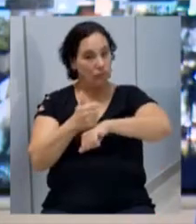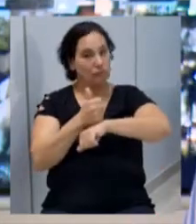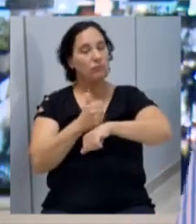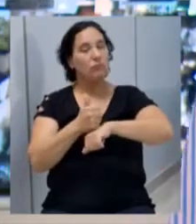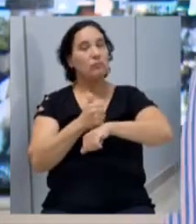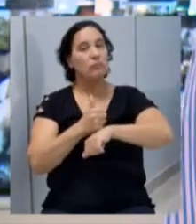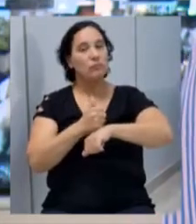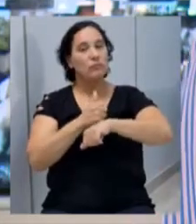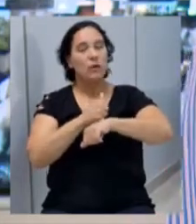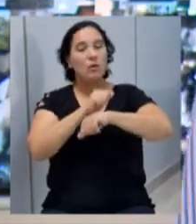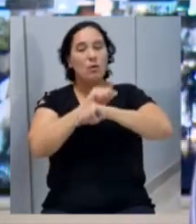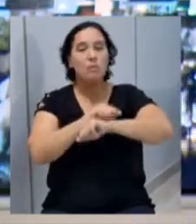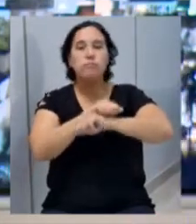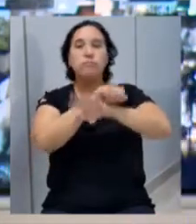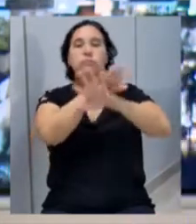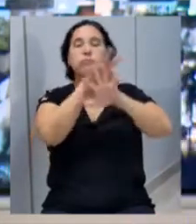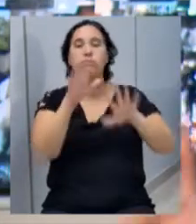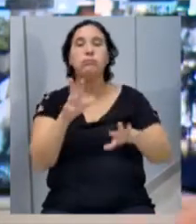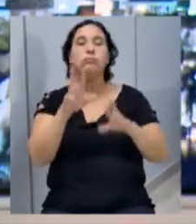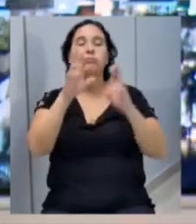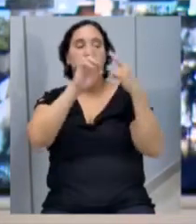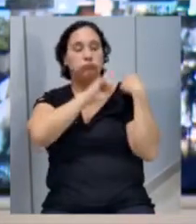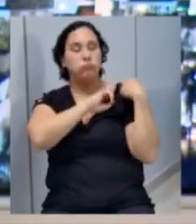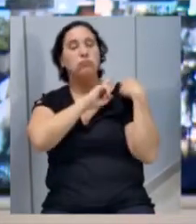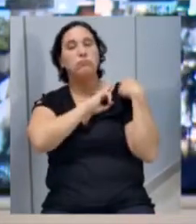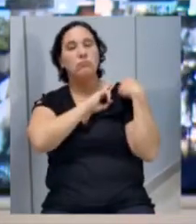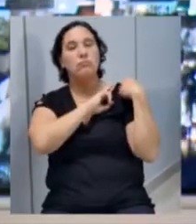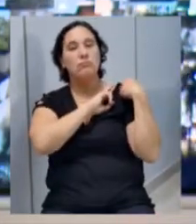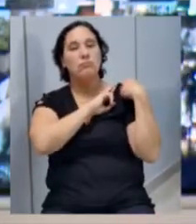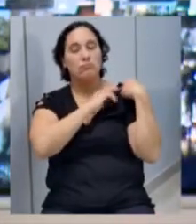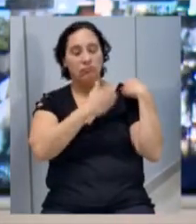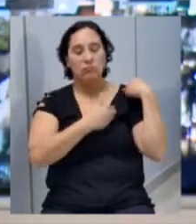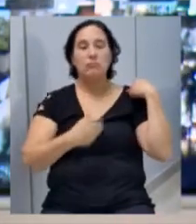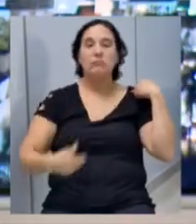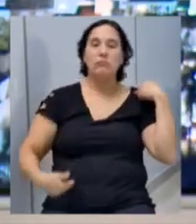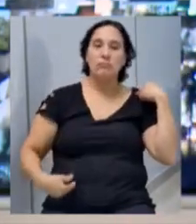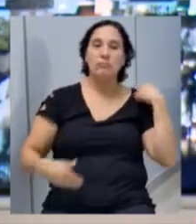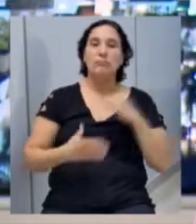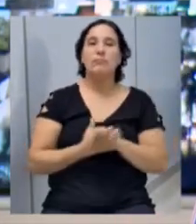que traz a transparência e a responsabilidade com a coisa pública.